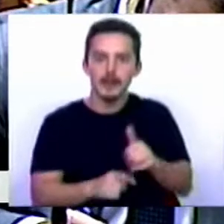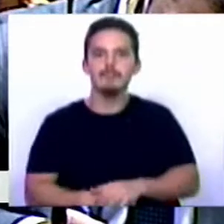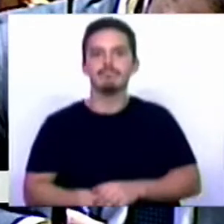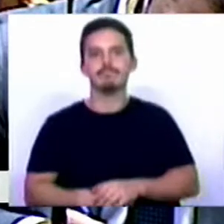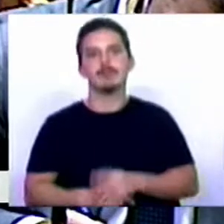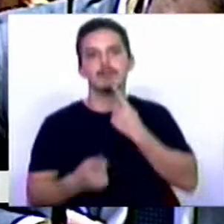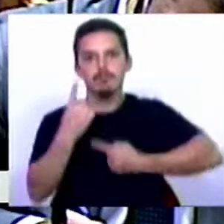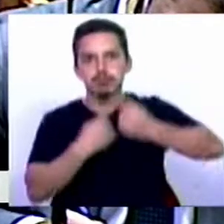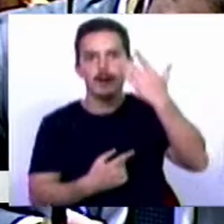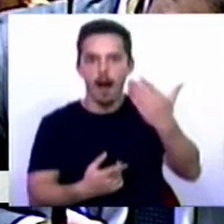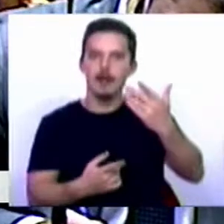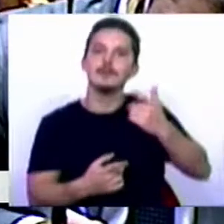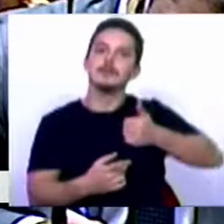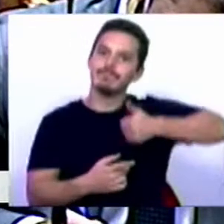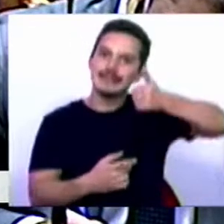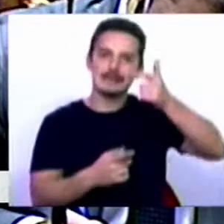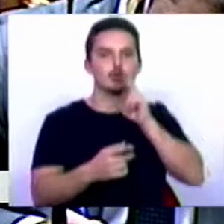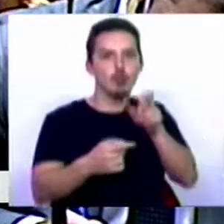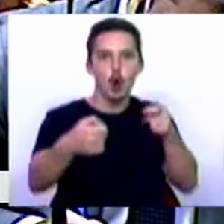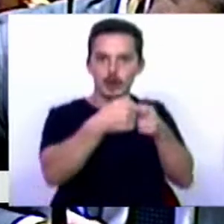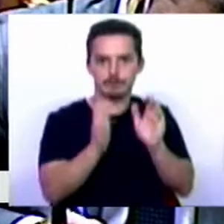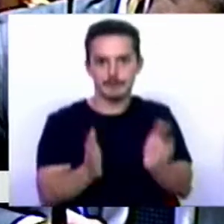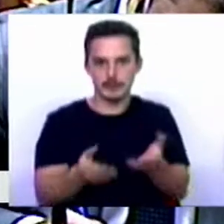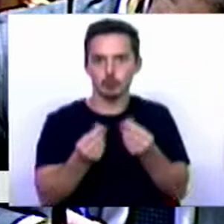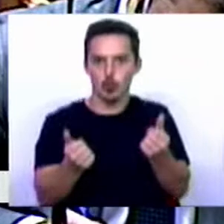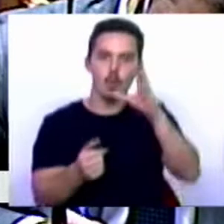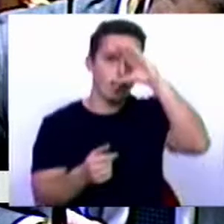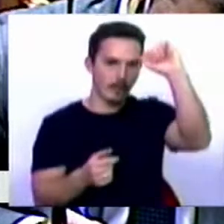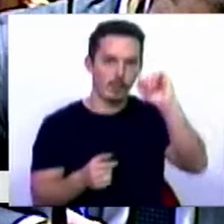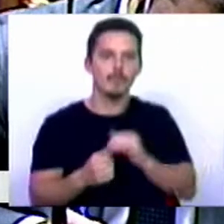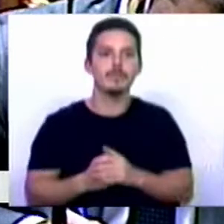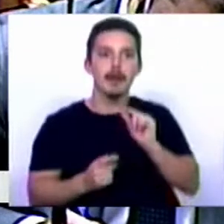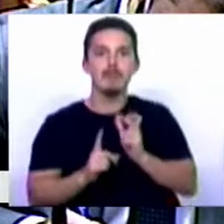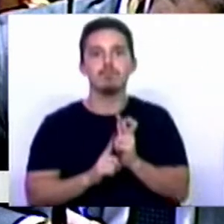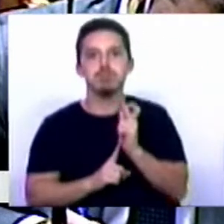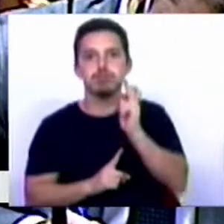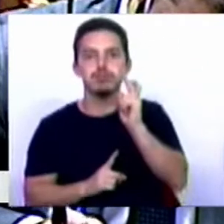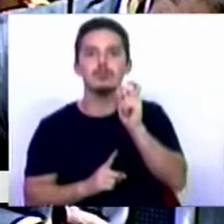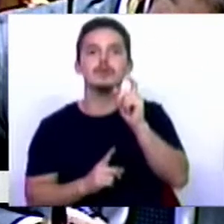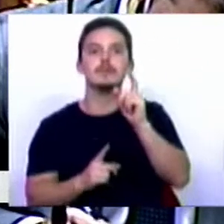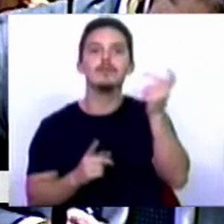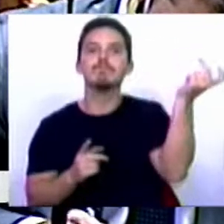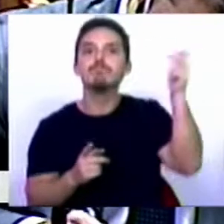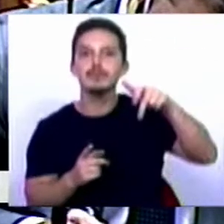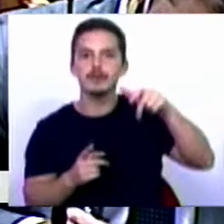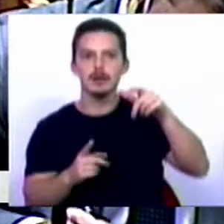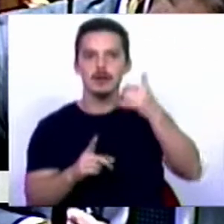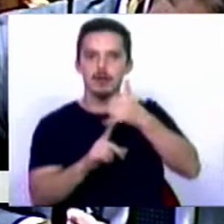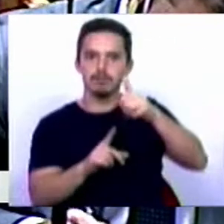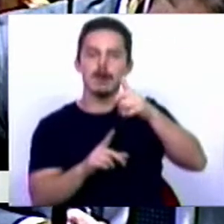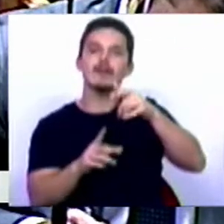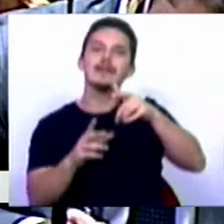que é uma prioridade que determina respostas por parte do Governo. O aumento de fenómenos de burla informática,